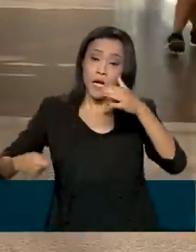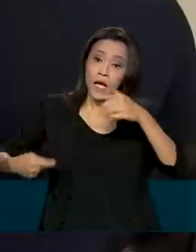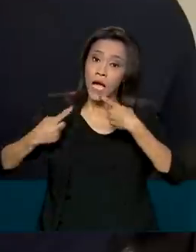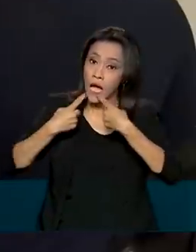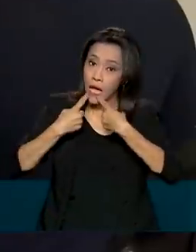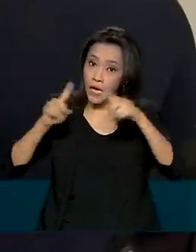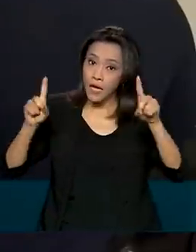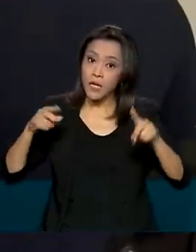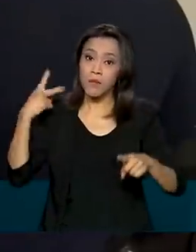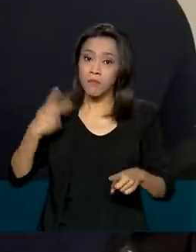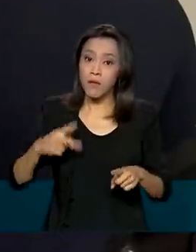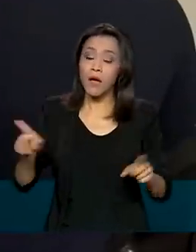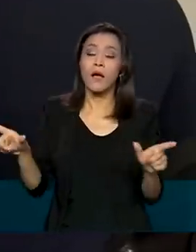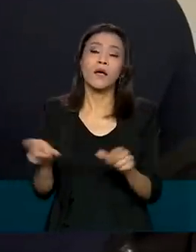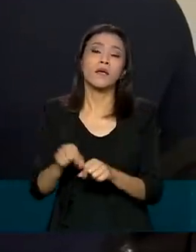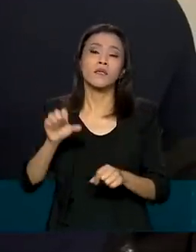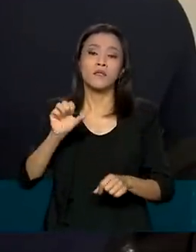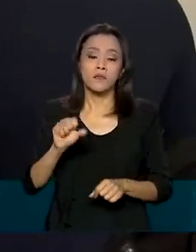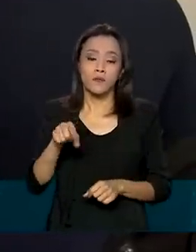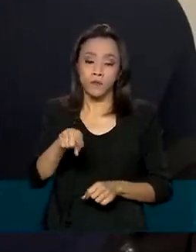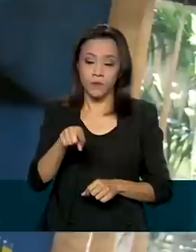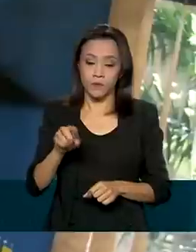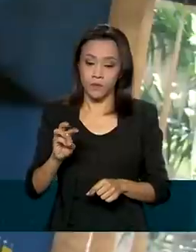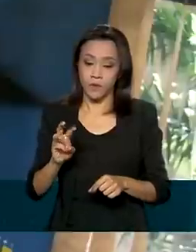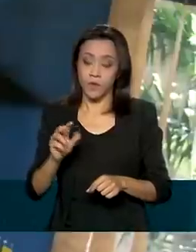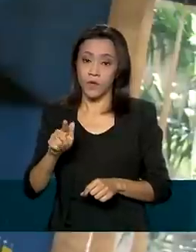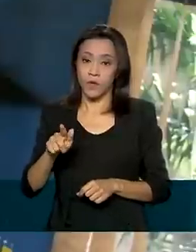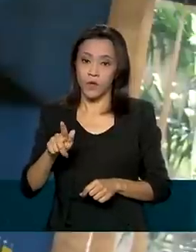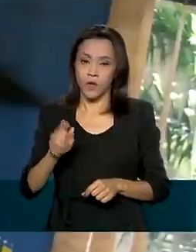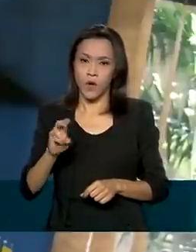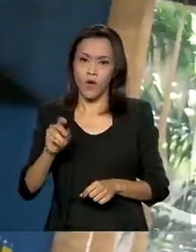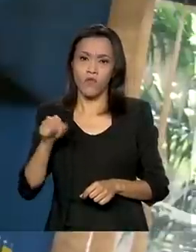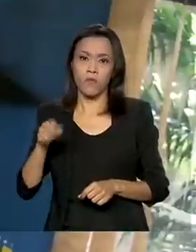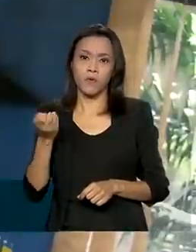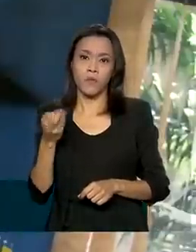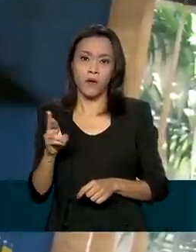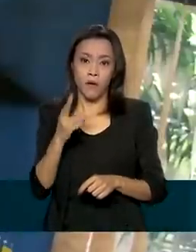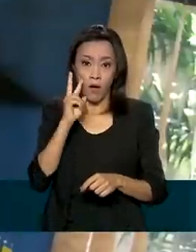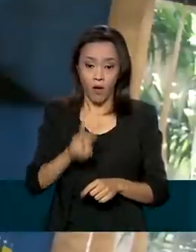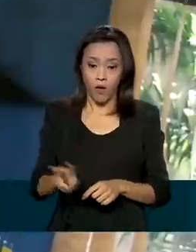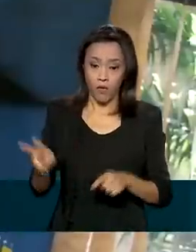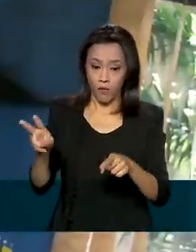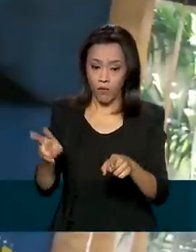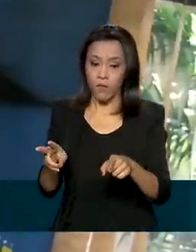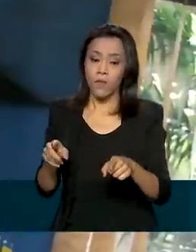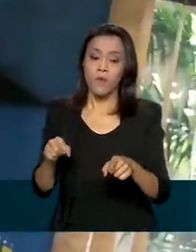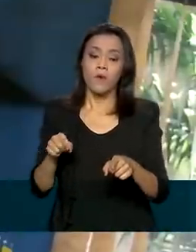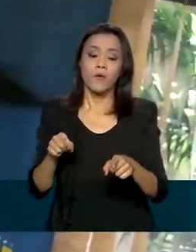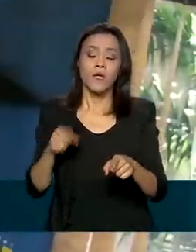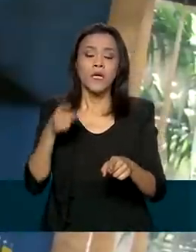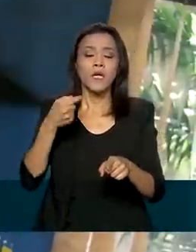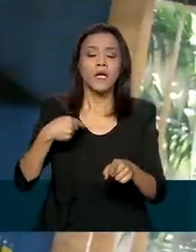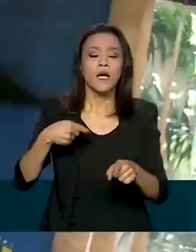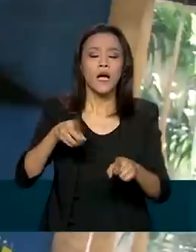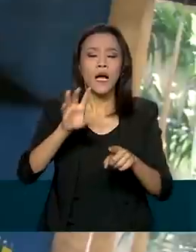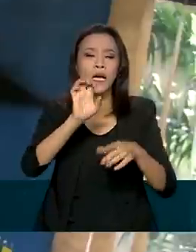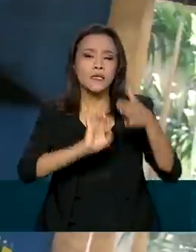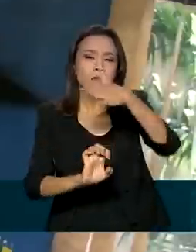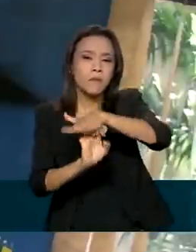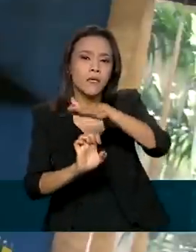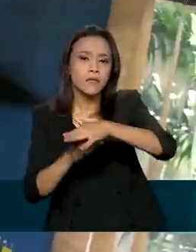no site consumidor.gov.br. A partir dessas reclamações, as empresas passam a responder os